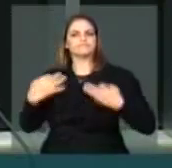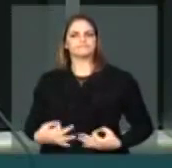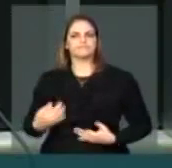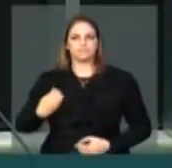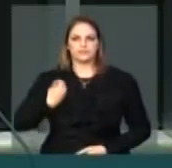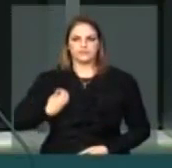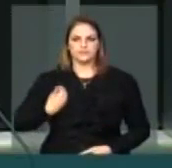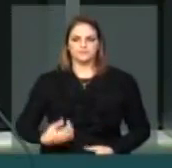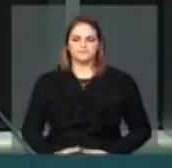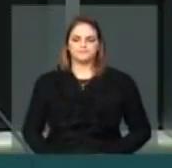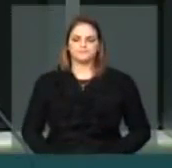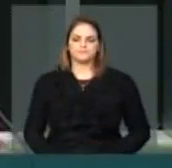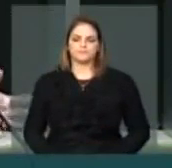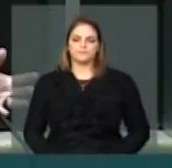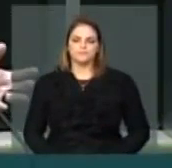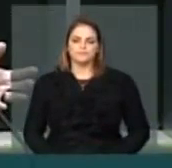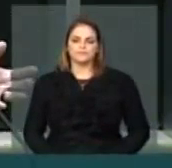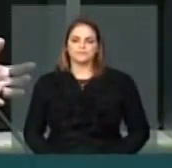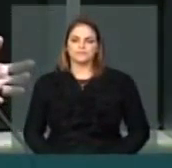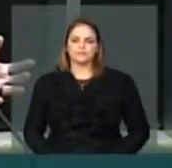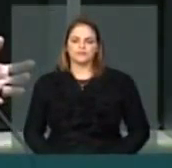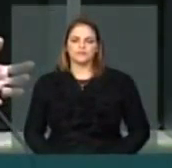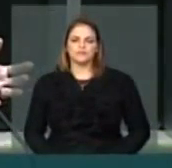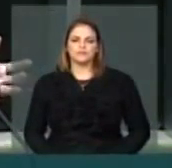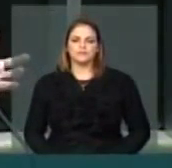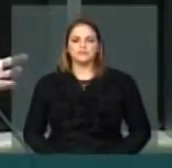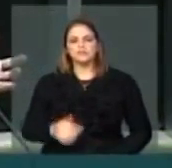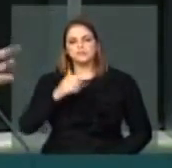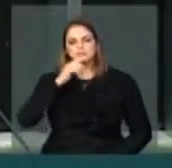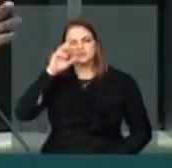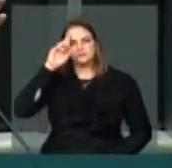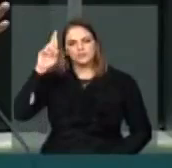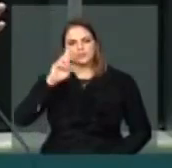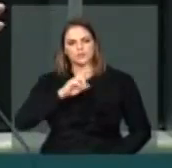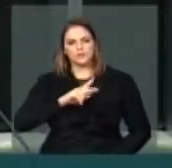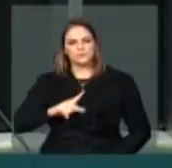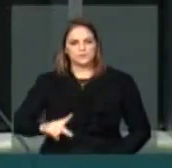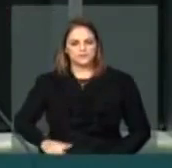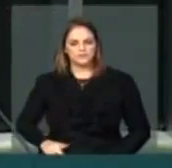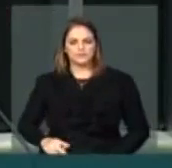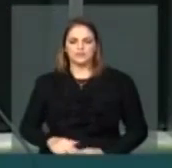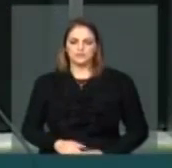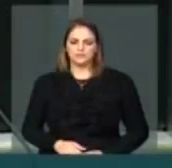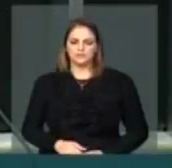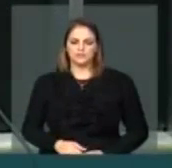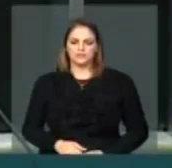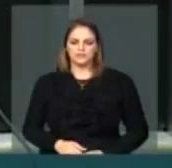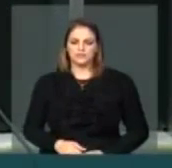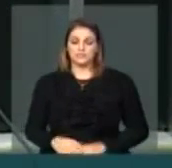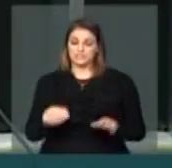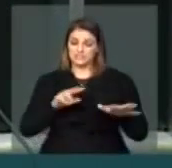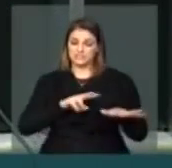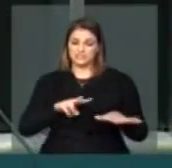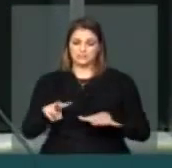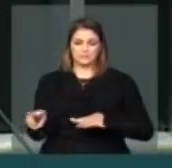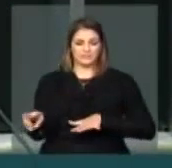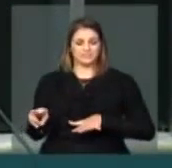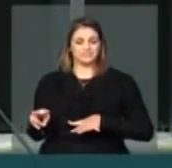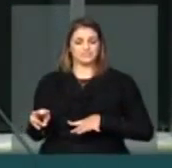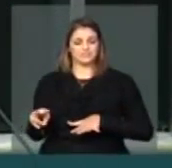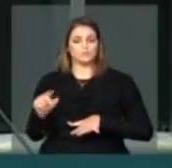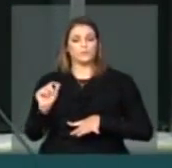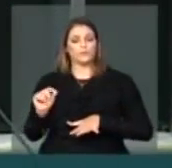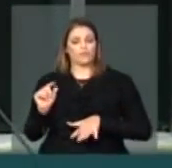Por outro lado, senhor presidente, nós estamos começando a mal chamada semana da reforma